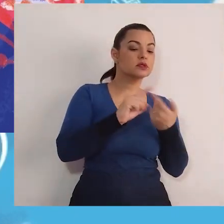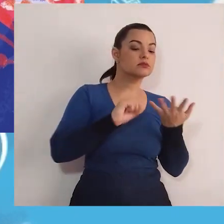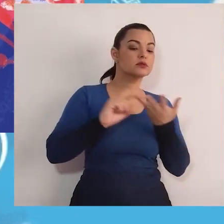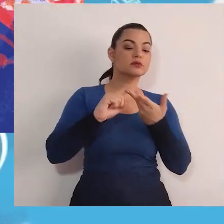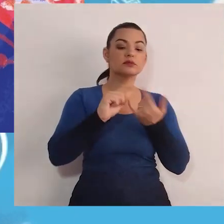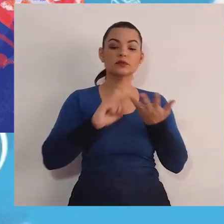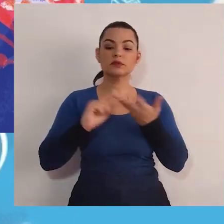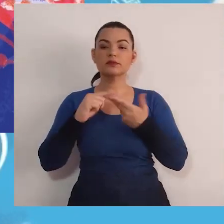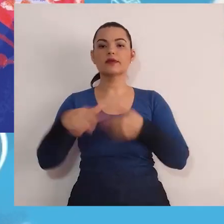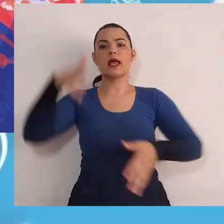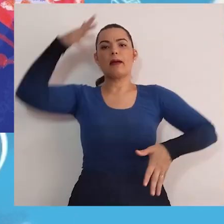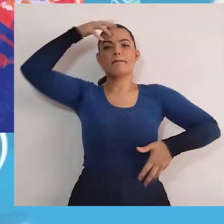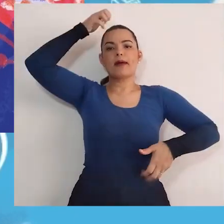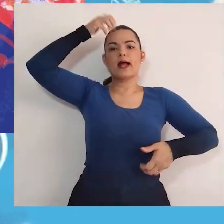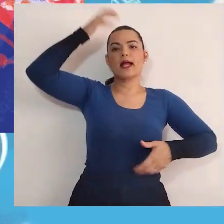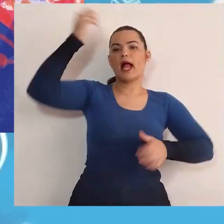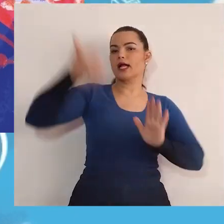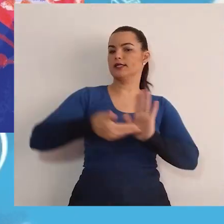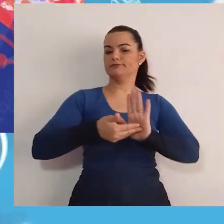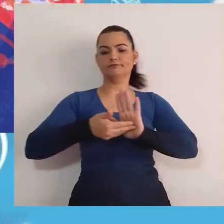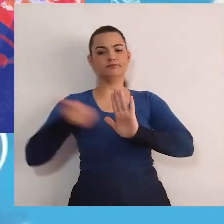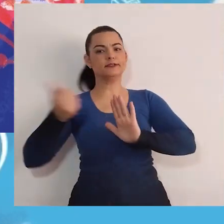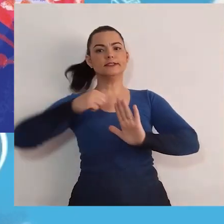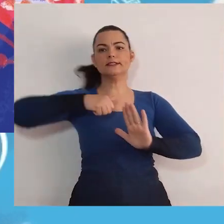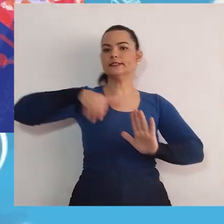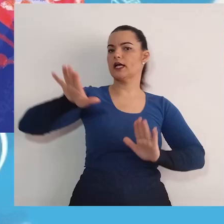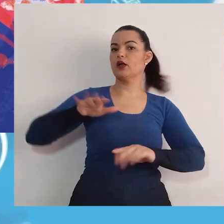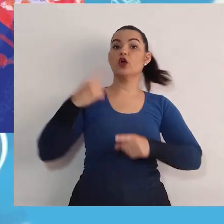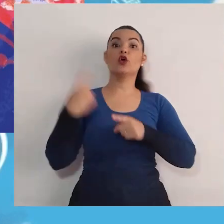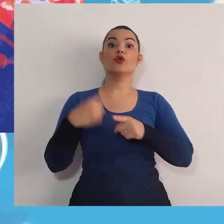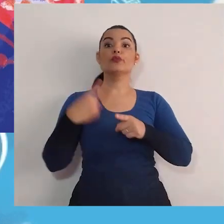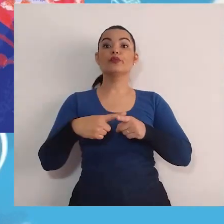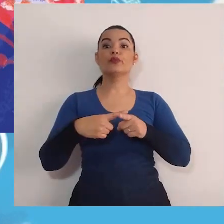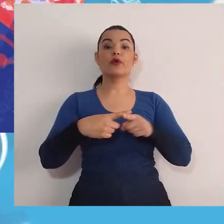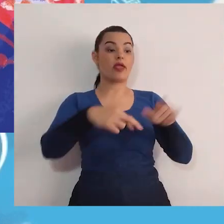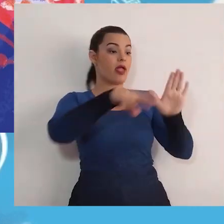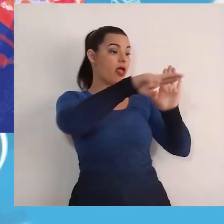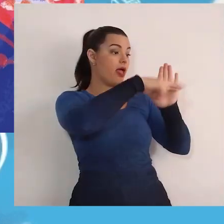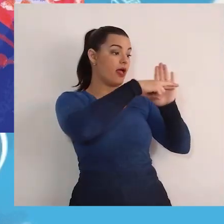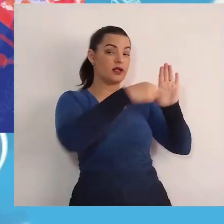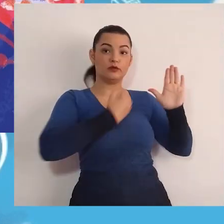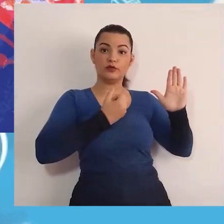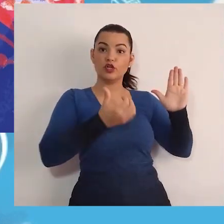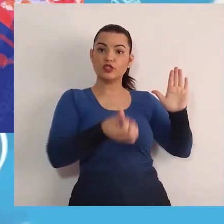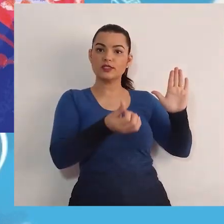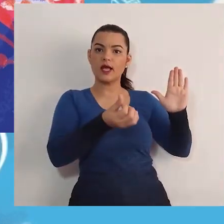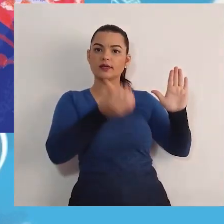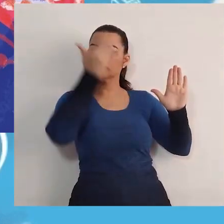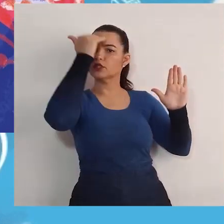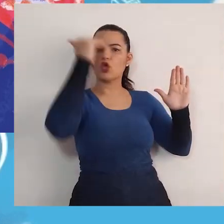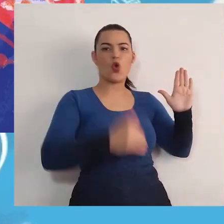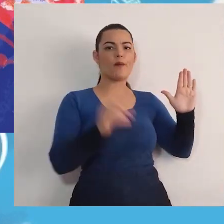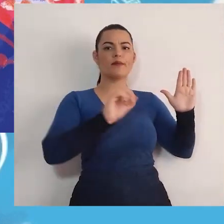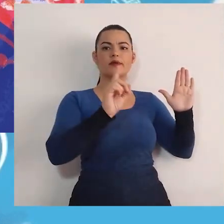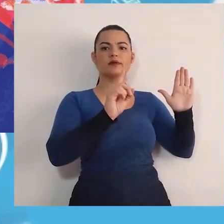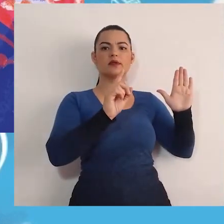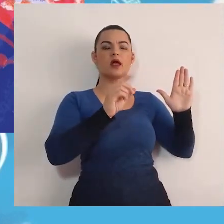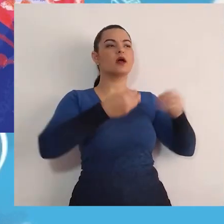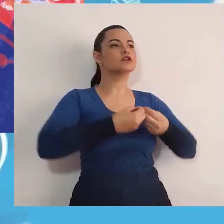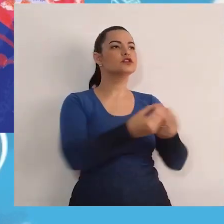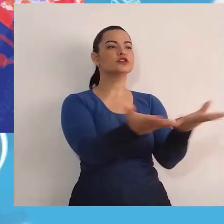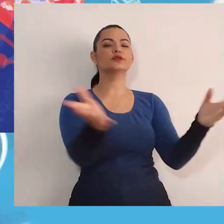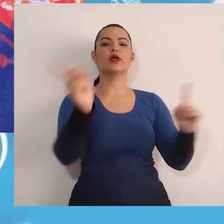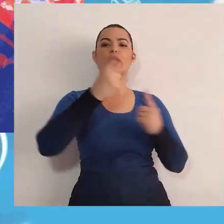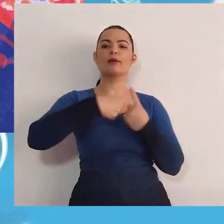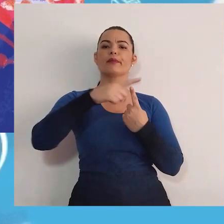desclassificada, porque ela violou a regra 6 e distribuiu bananas aos